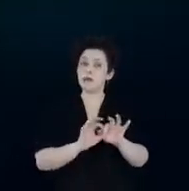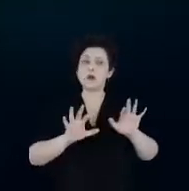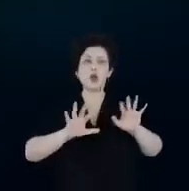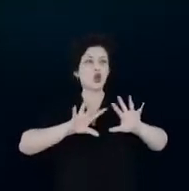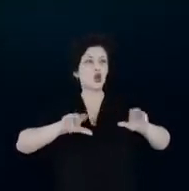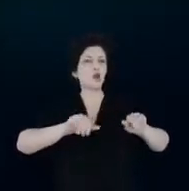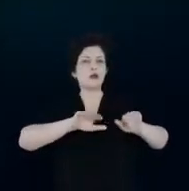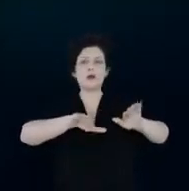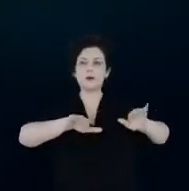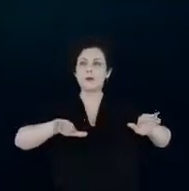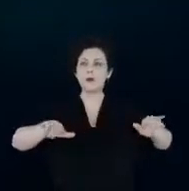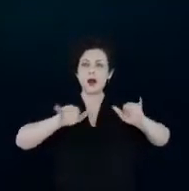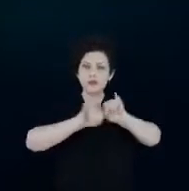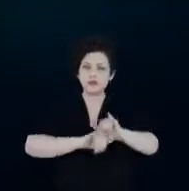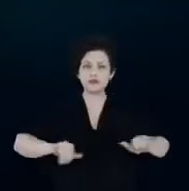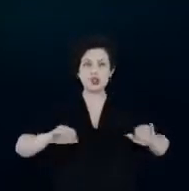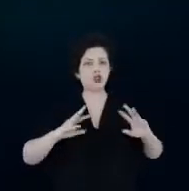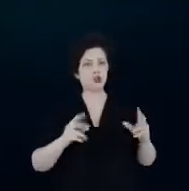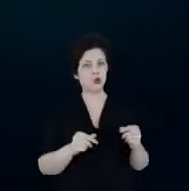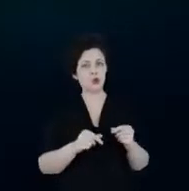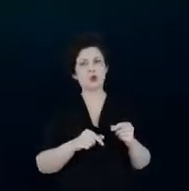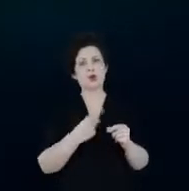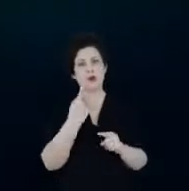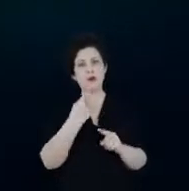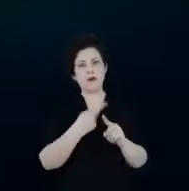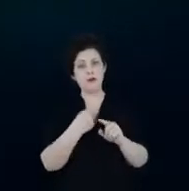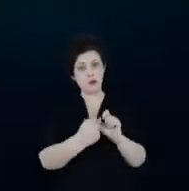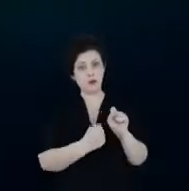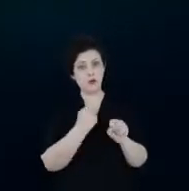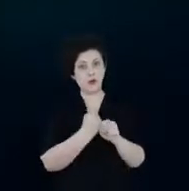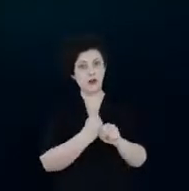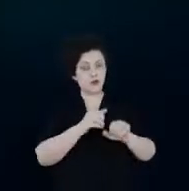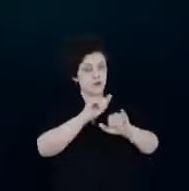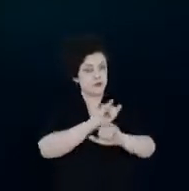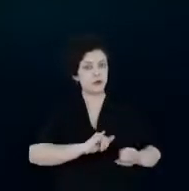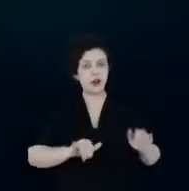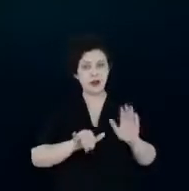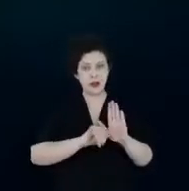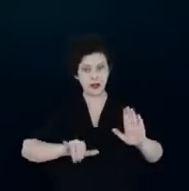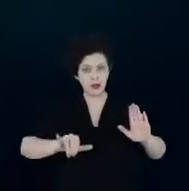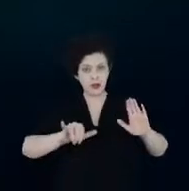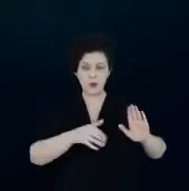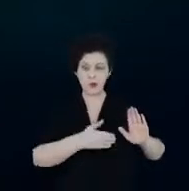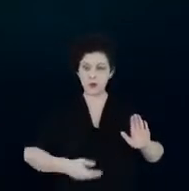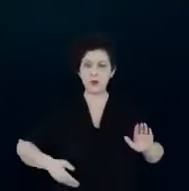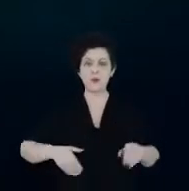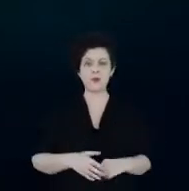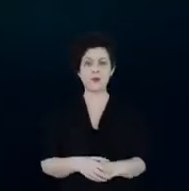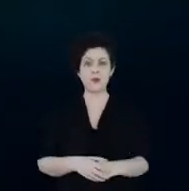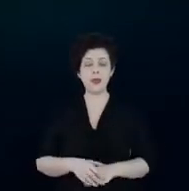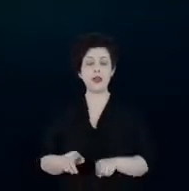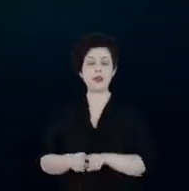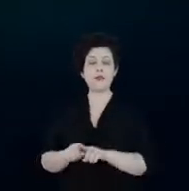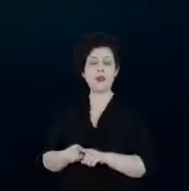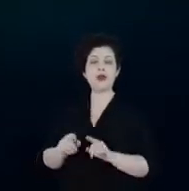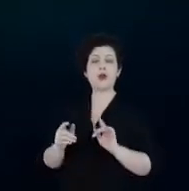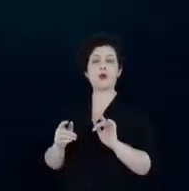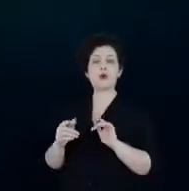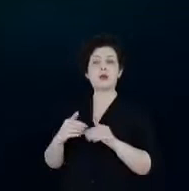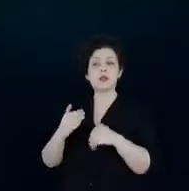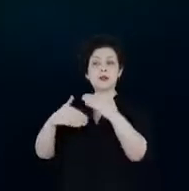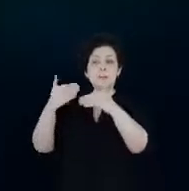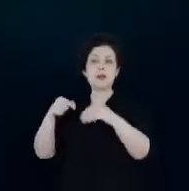os projetos, pelo menos uma vez por ano. E um ponto importante é o contrato de desempenho, exceto para as